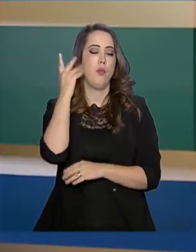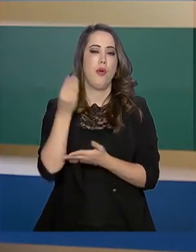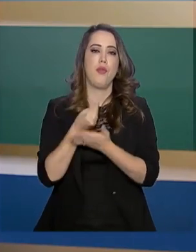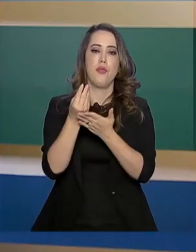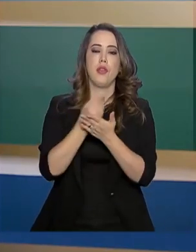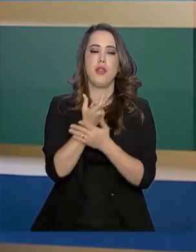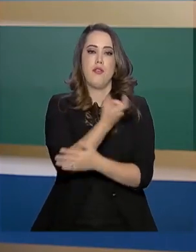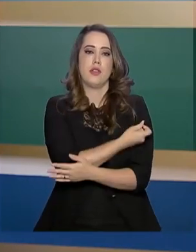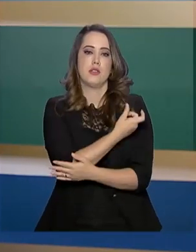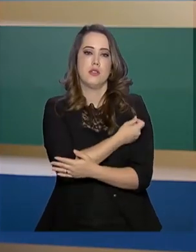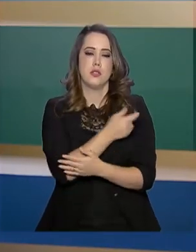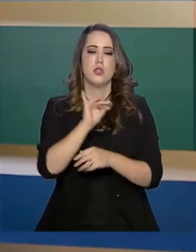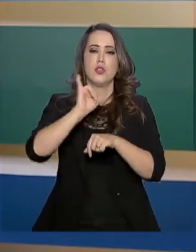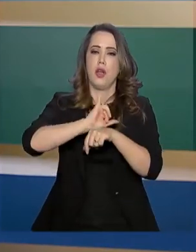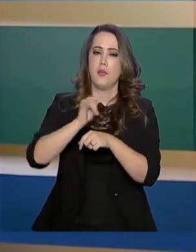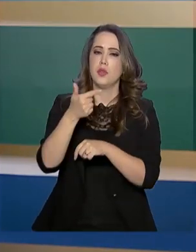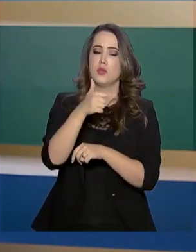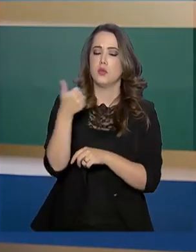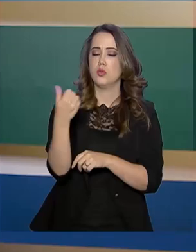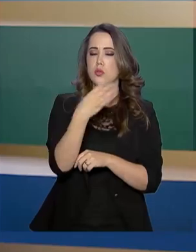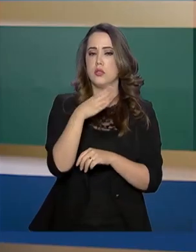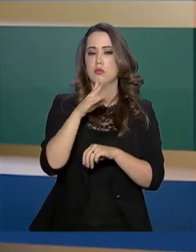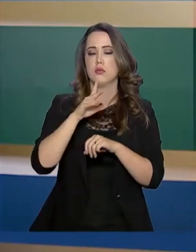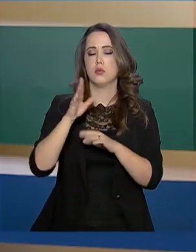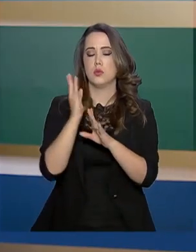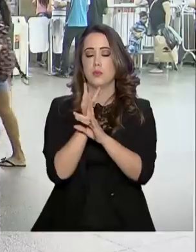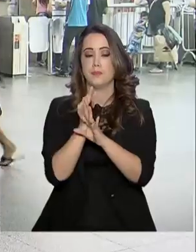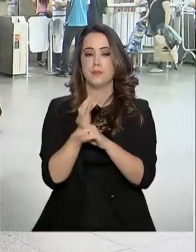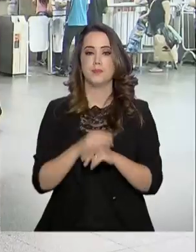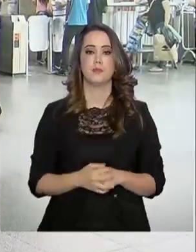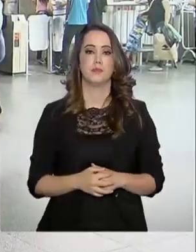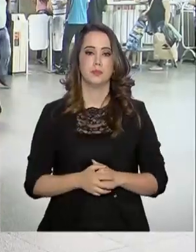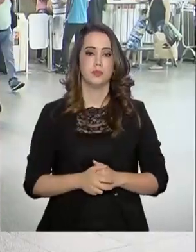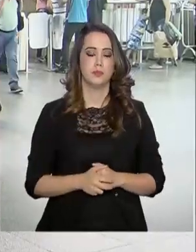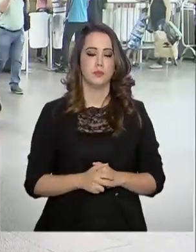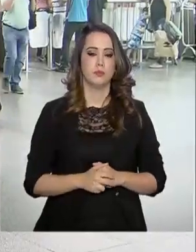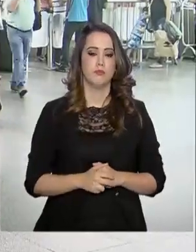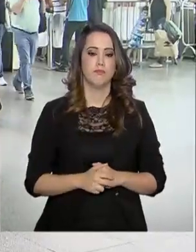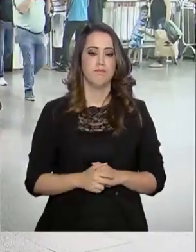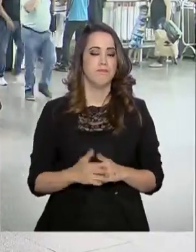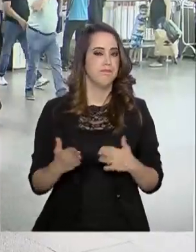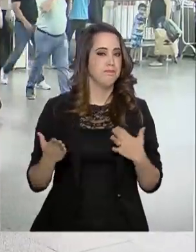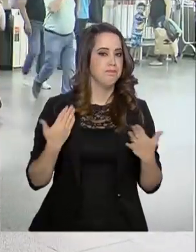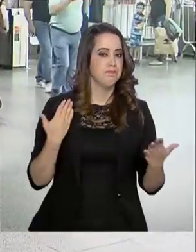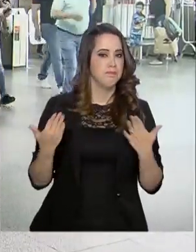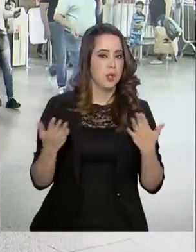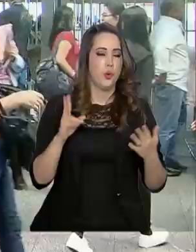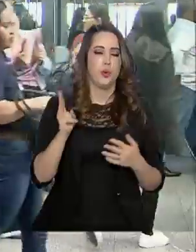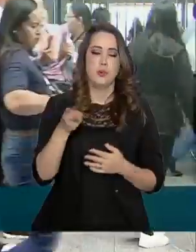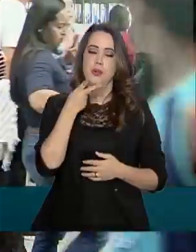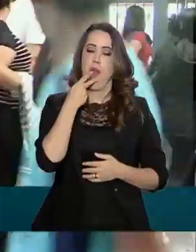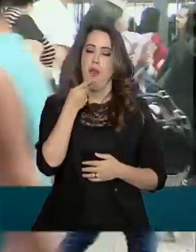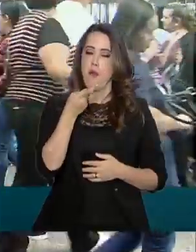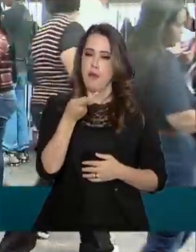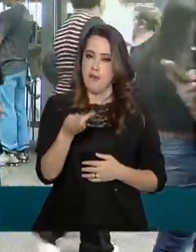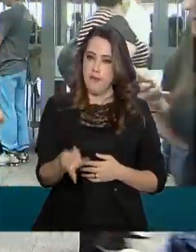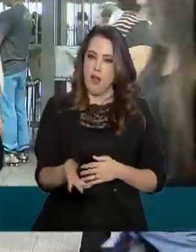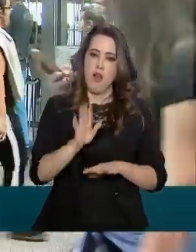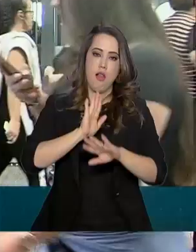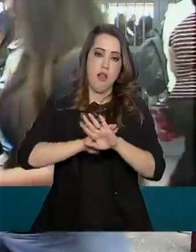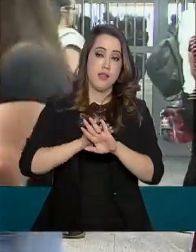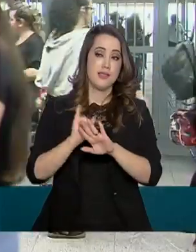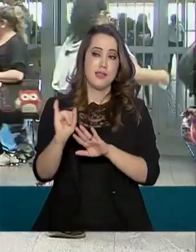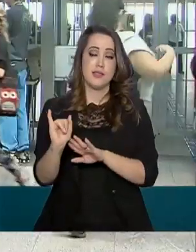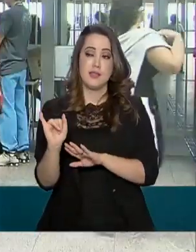distribuídas para a capital e mais 14 cidades. É como o velho ditado, se a população não